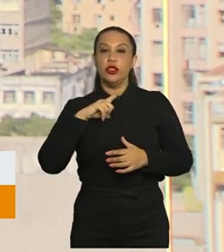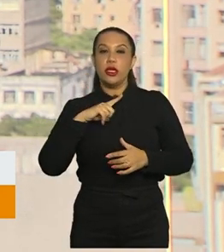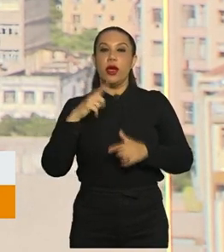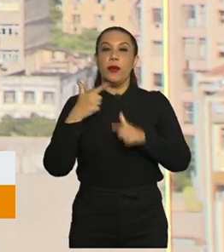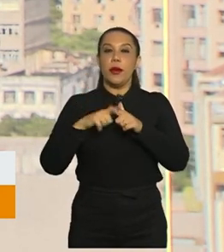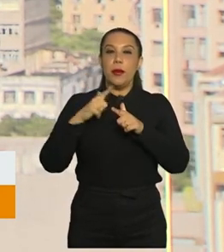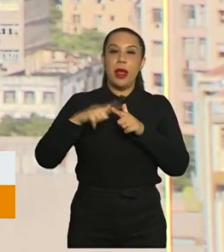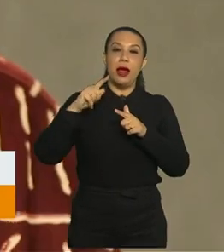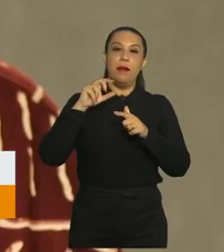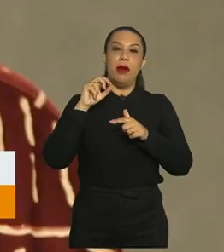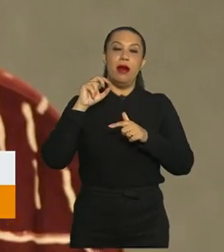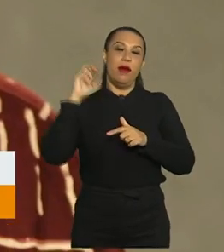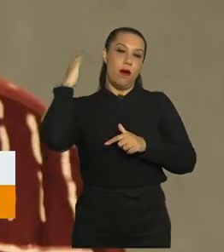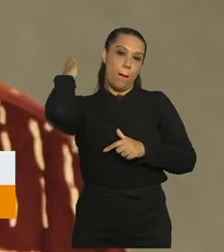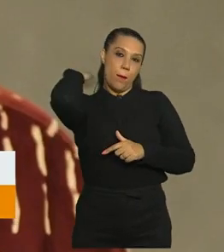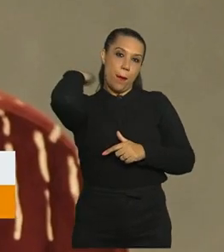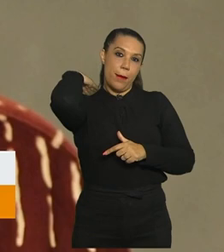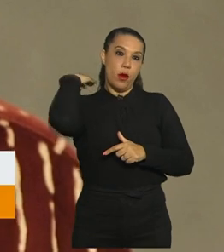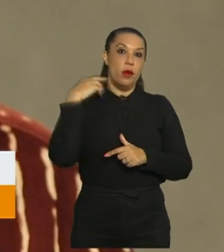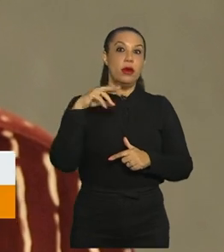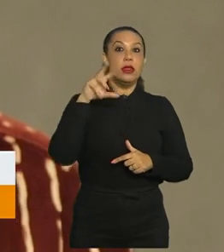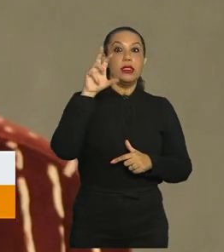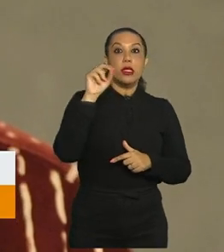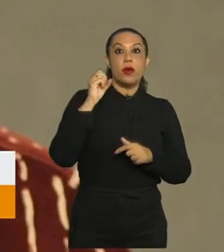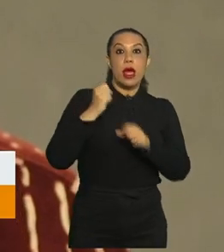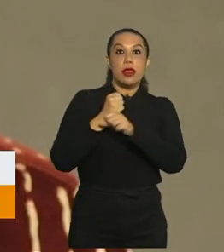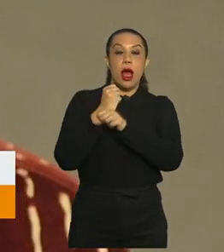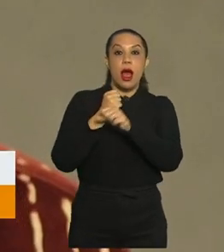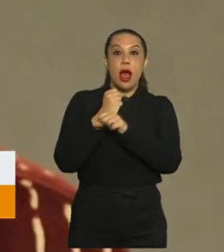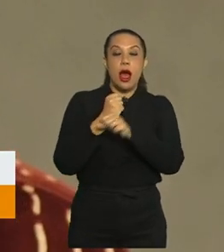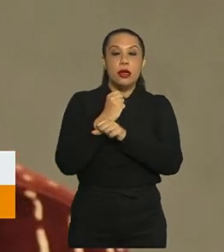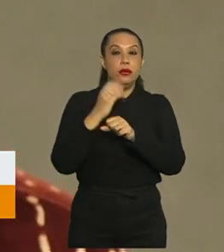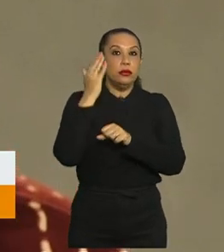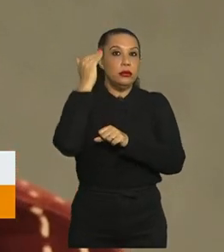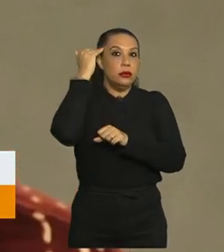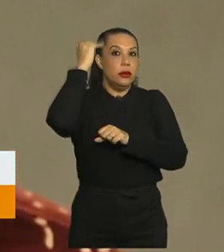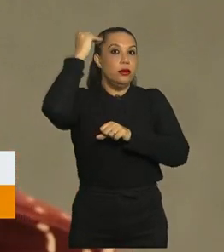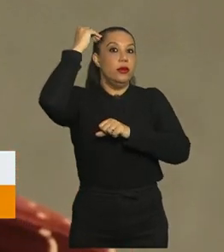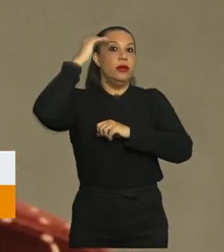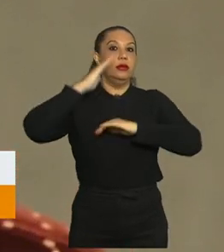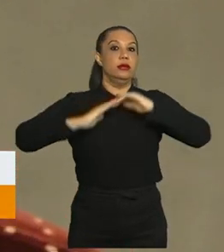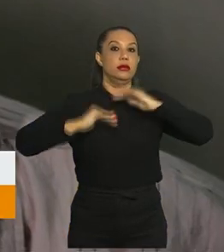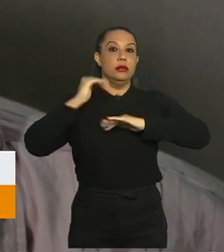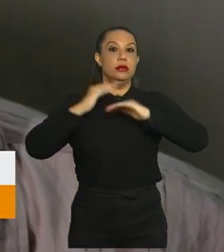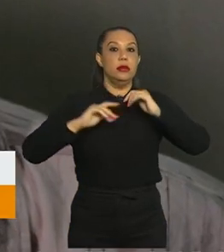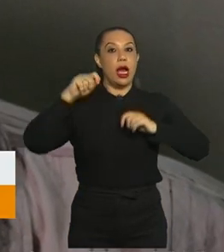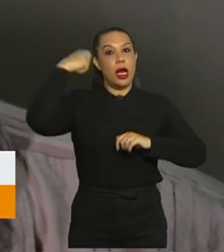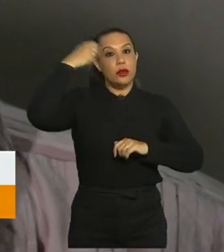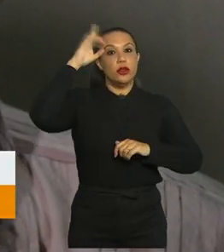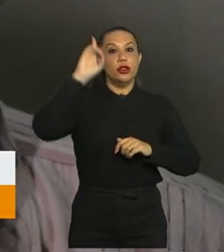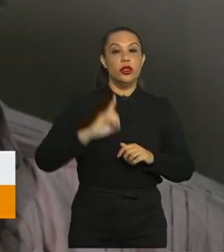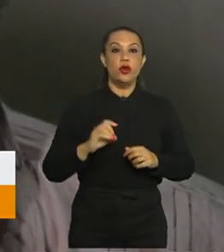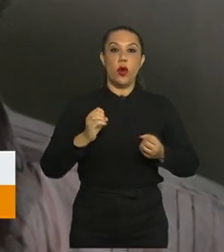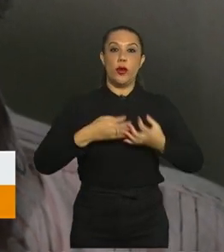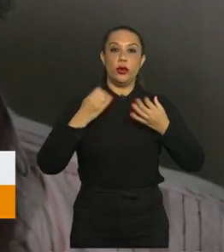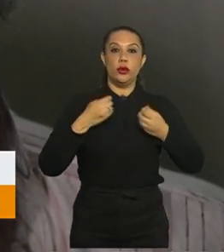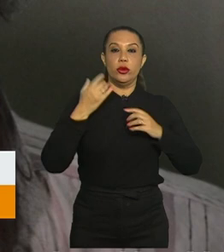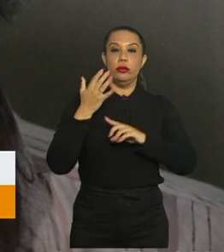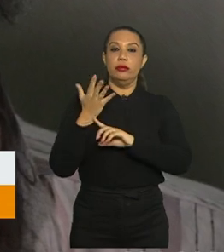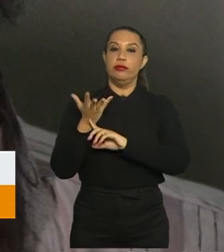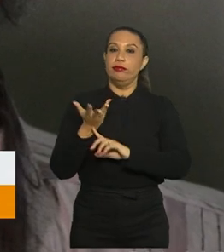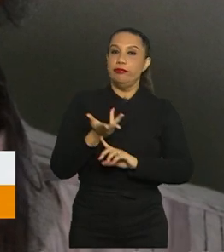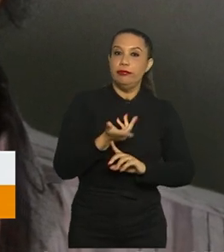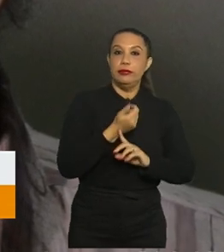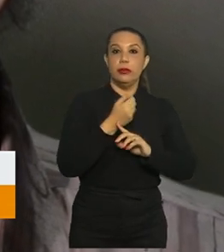pulmões. Com mais de 50 anos de carreira artística, Sérgio Mamberti era ator, diretor, produtor e artista plástico.